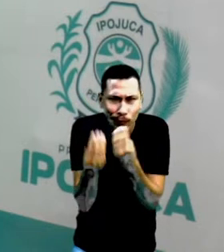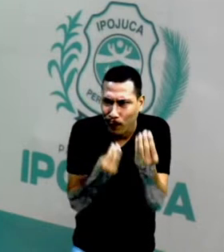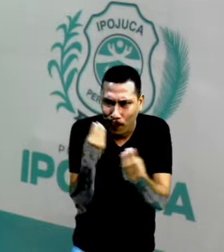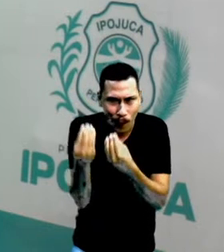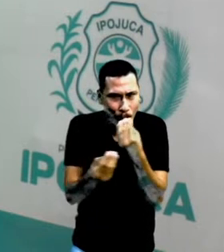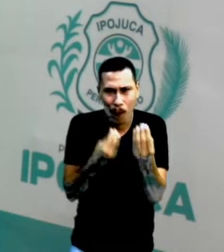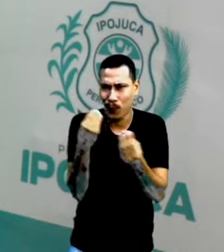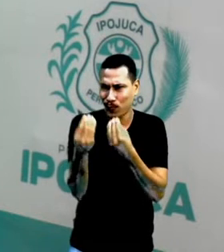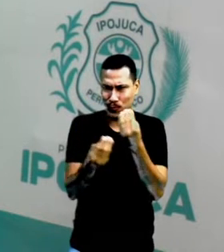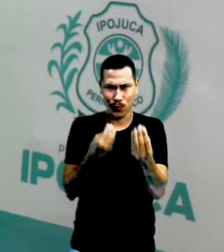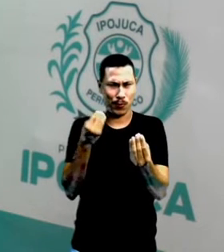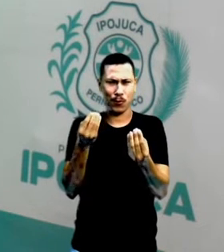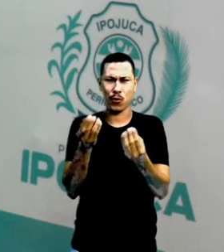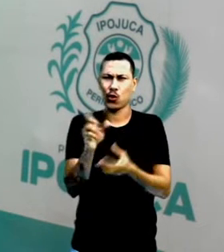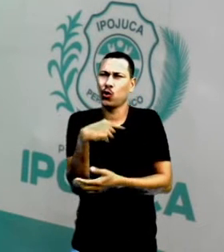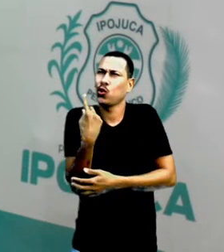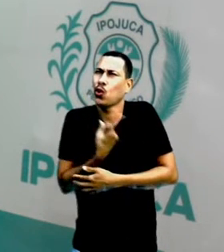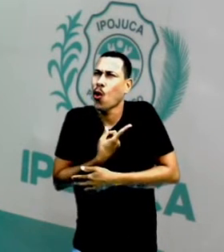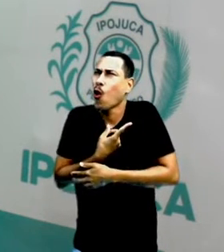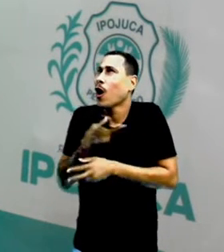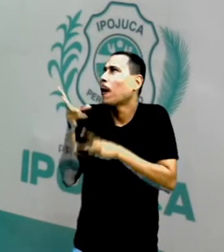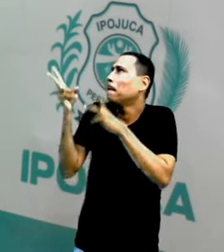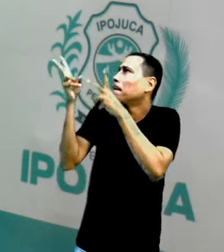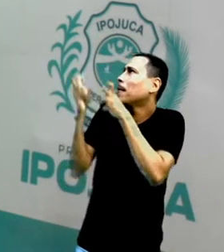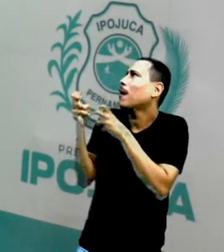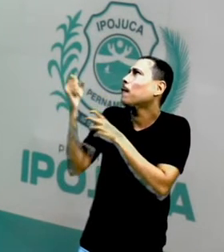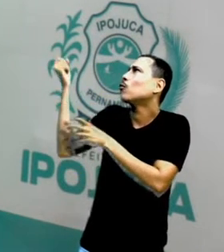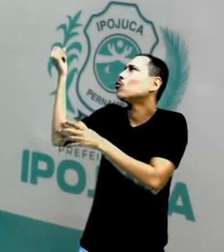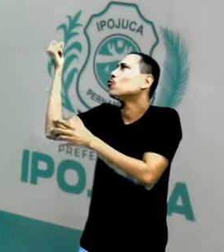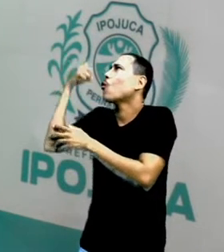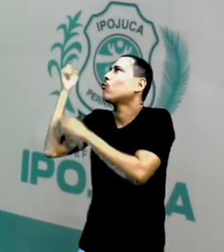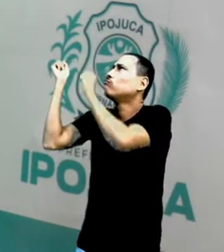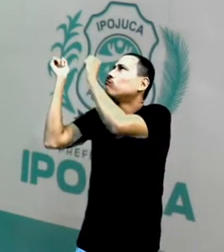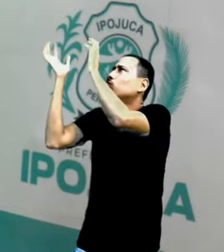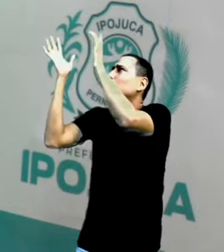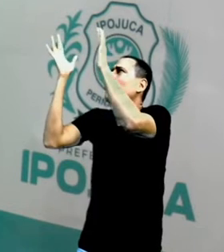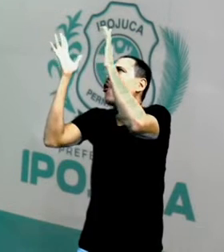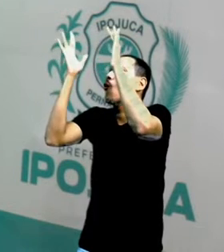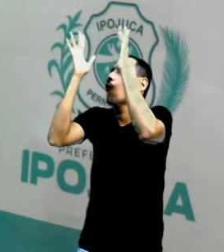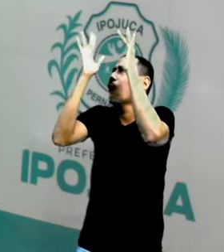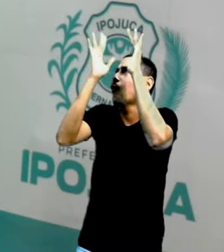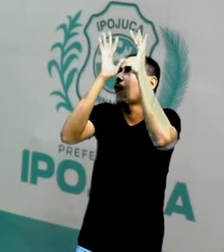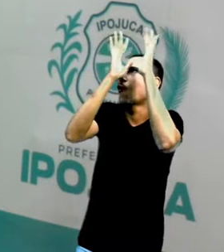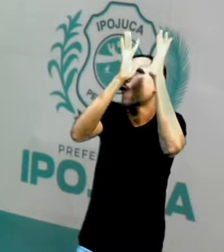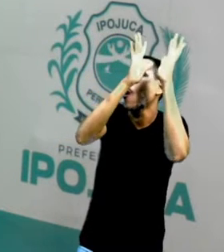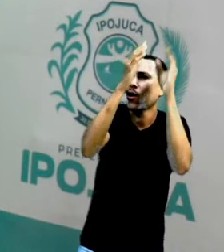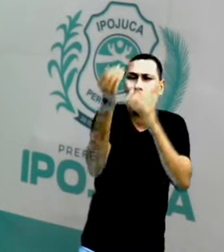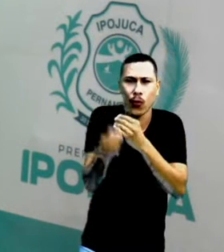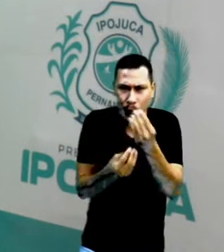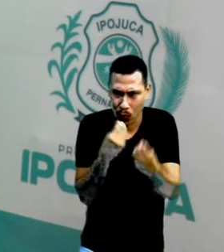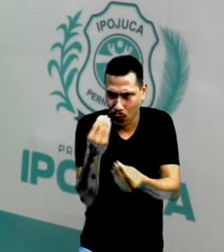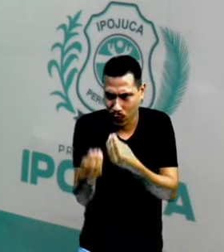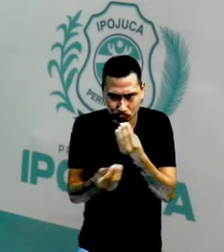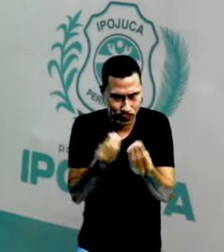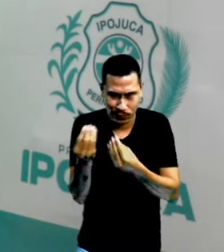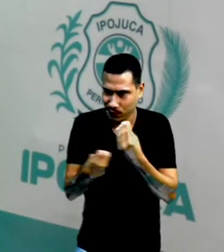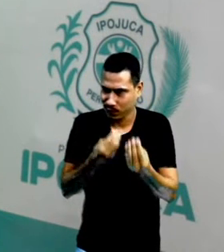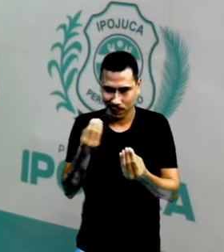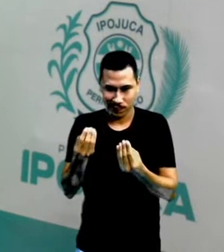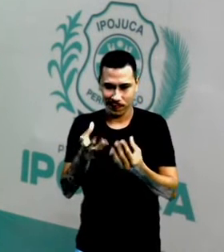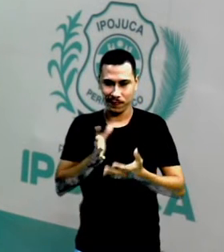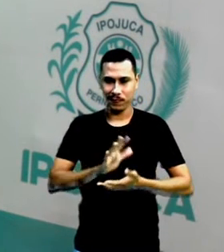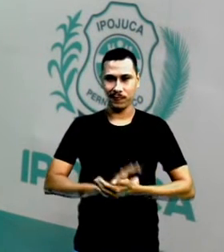Como temos essa nítida sensação de que o sol está se movimentando?